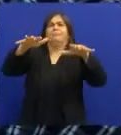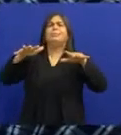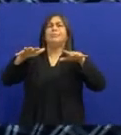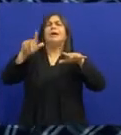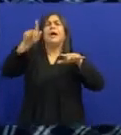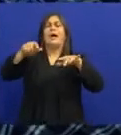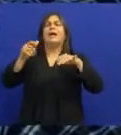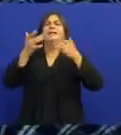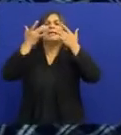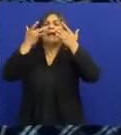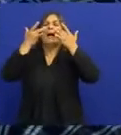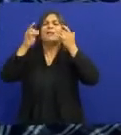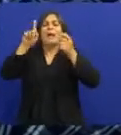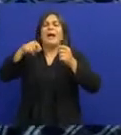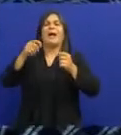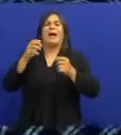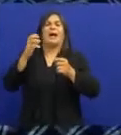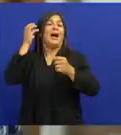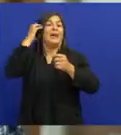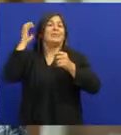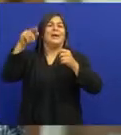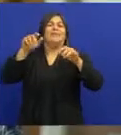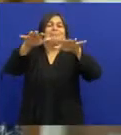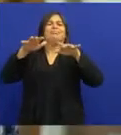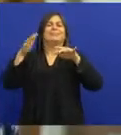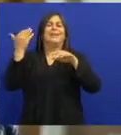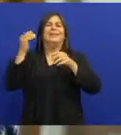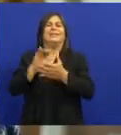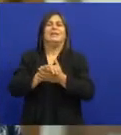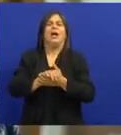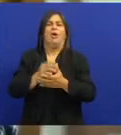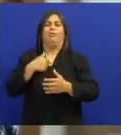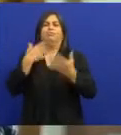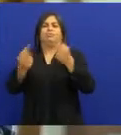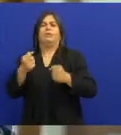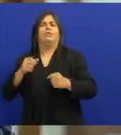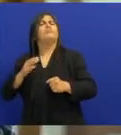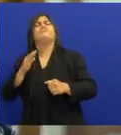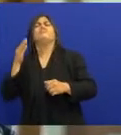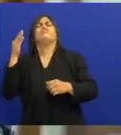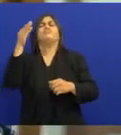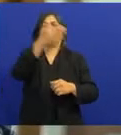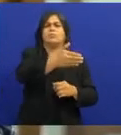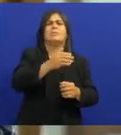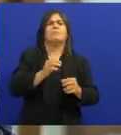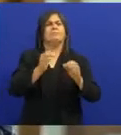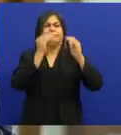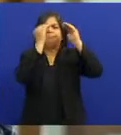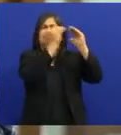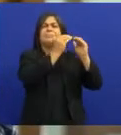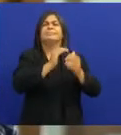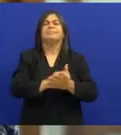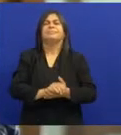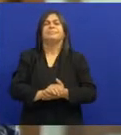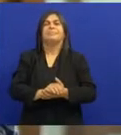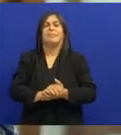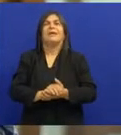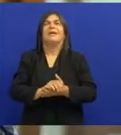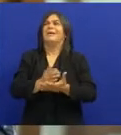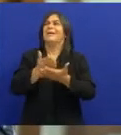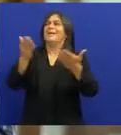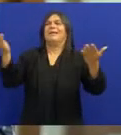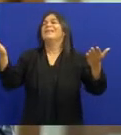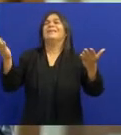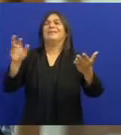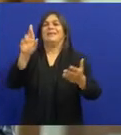Nacional Aí eu vou Aí eu digo Eu vou lá Vou aventurar Aí fiz assim mesmo Quando eu cheguei Na